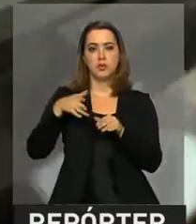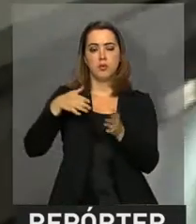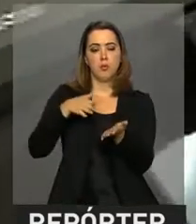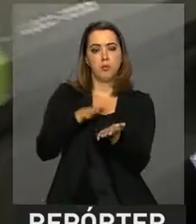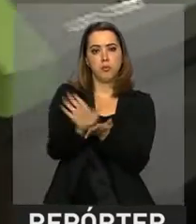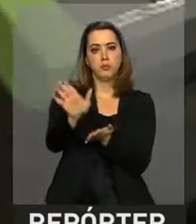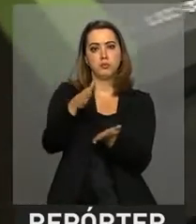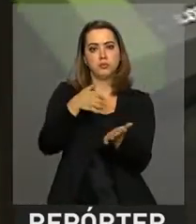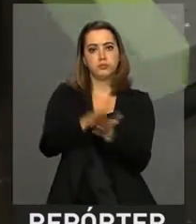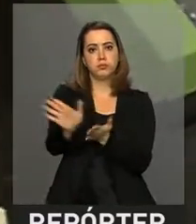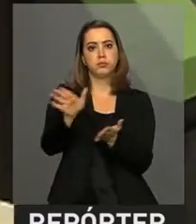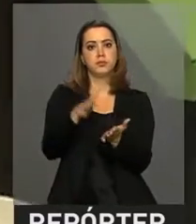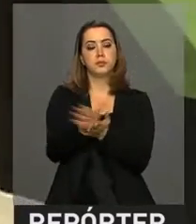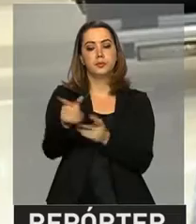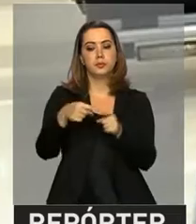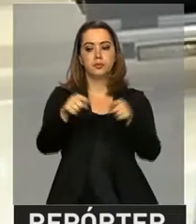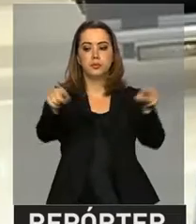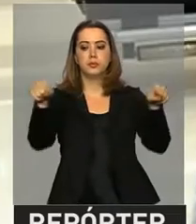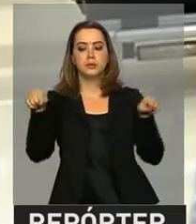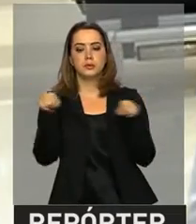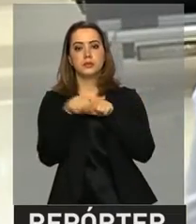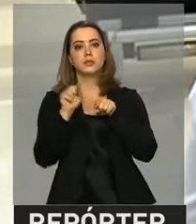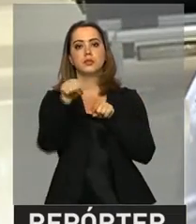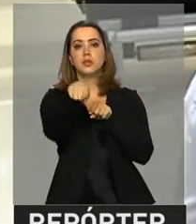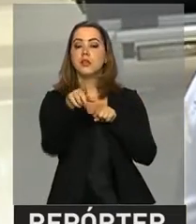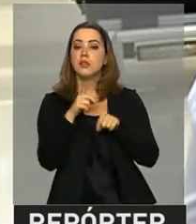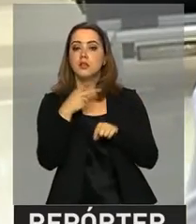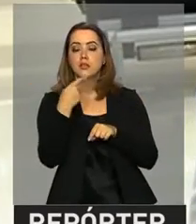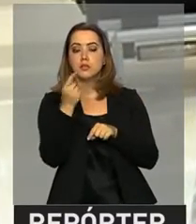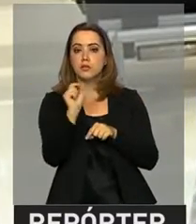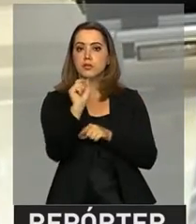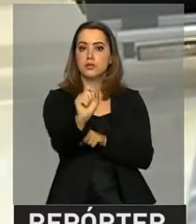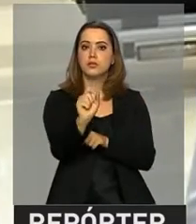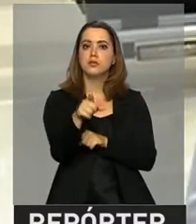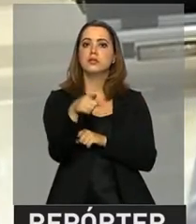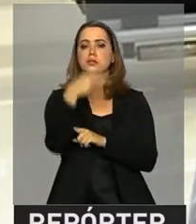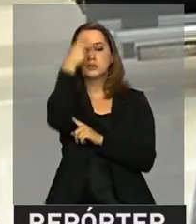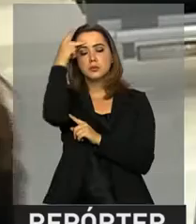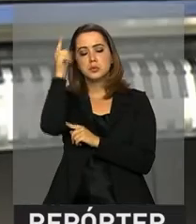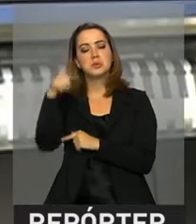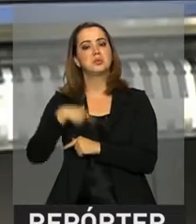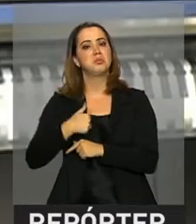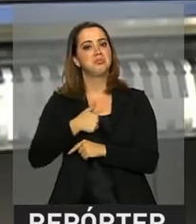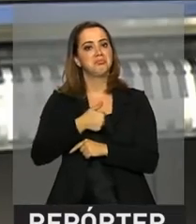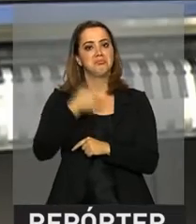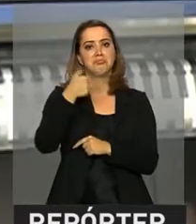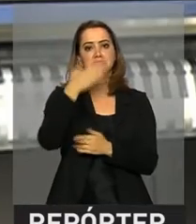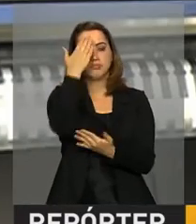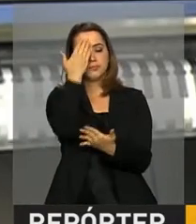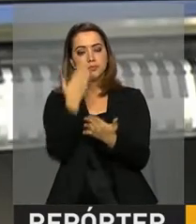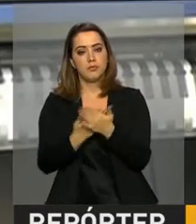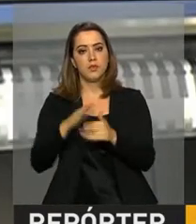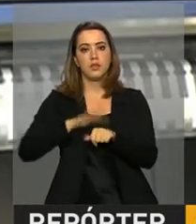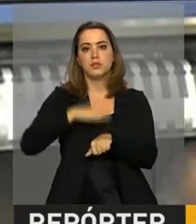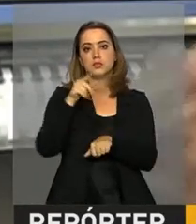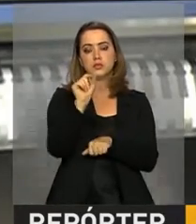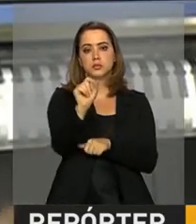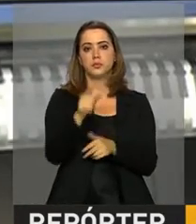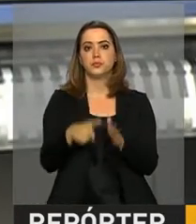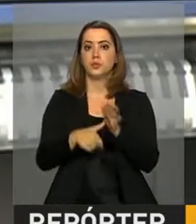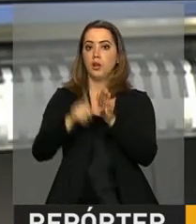formato para o mercado gráfico. Para ele, os investidores estão mais confiantes. Muitos clientes nos procuravam